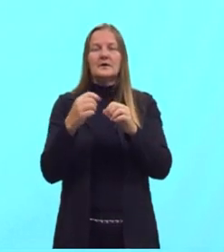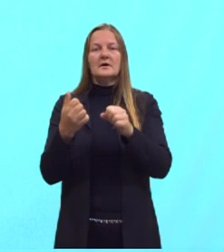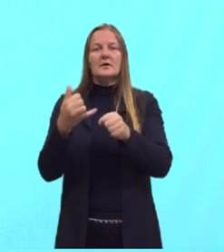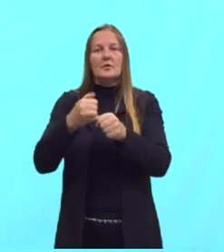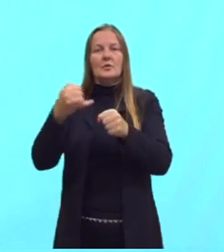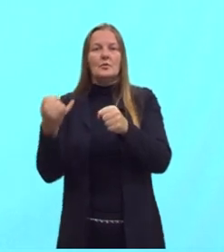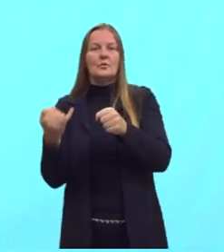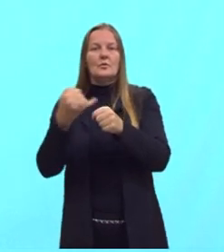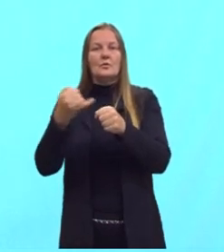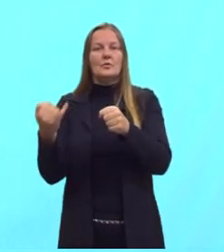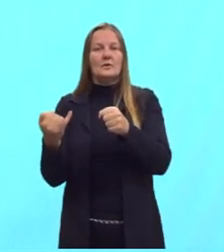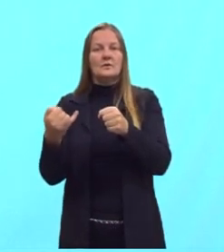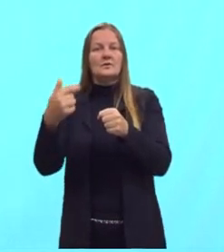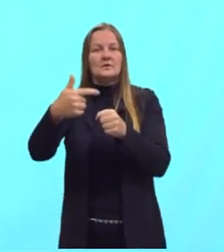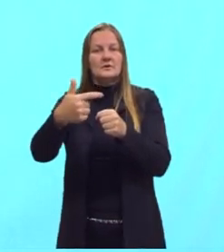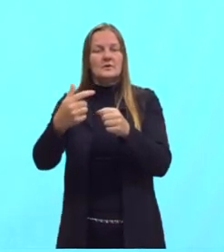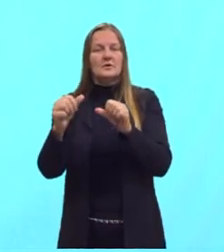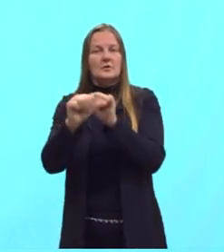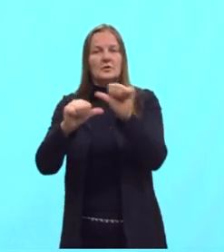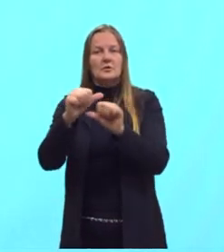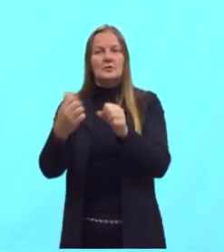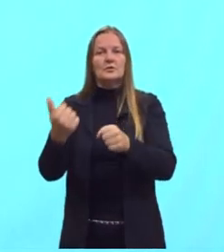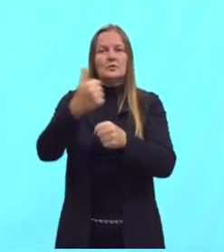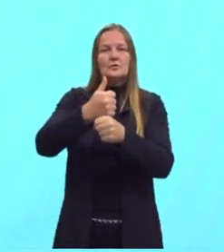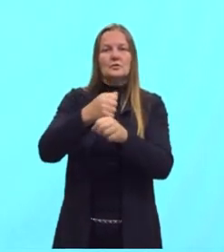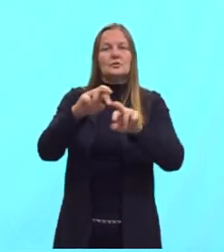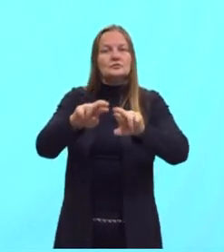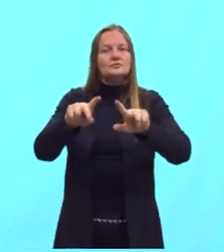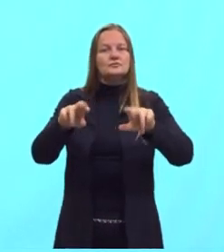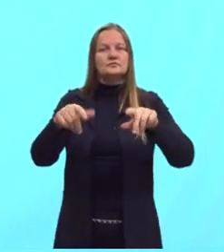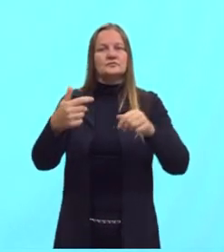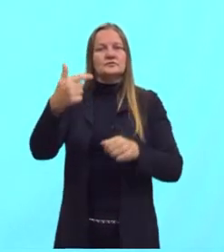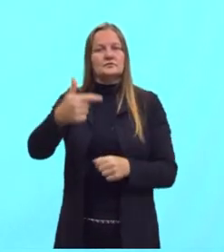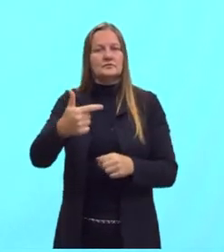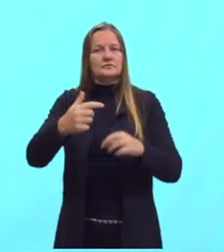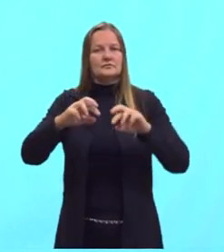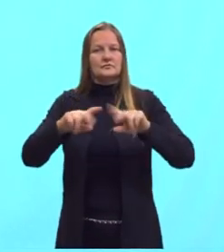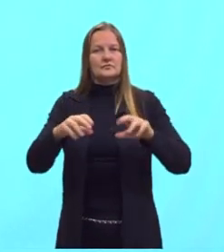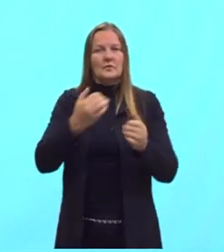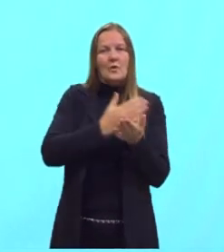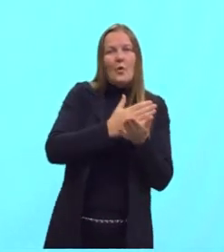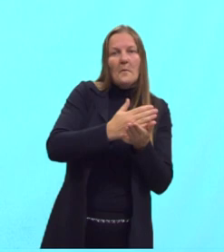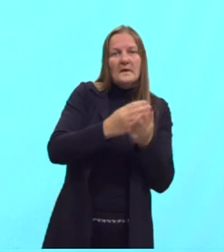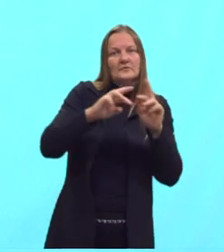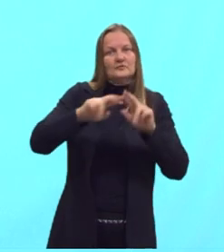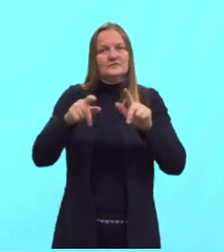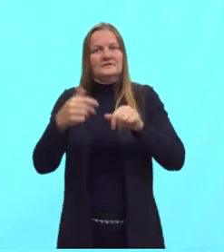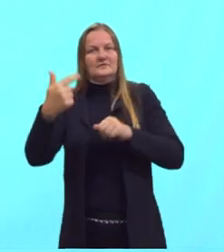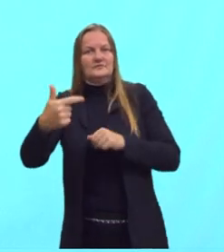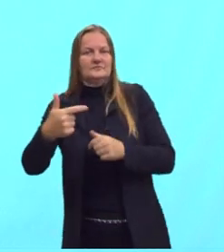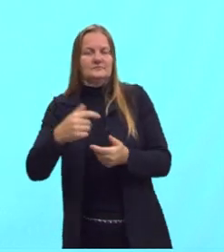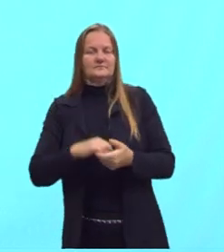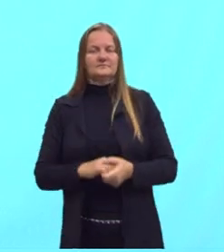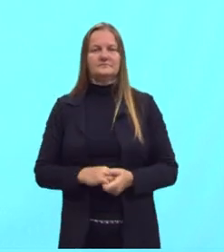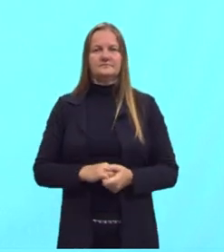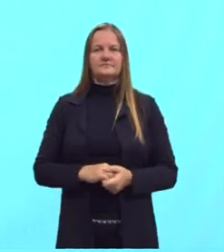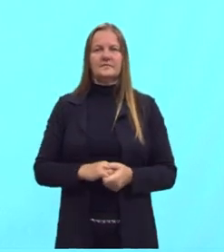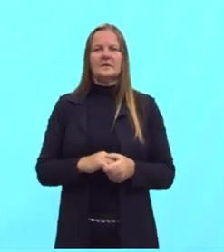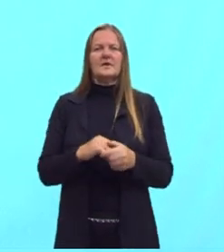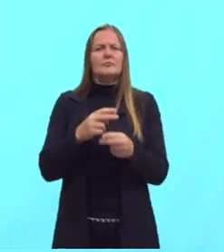substituir o ânion da primeira, formando compostos diferentes dos iniciais. Ela é uma reação de